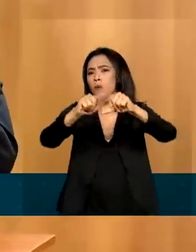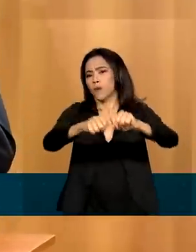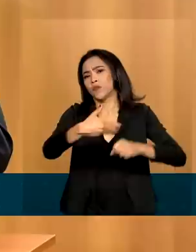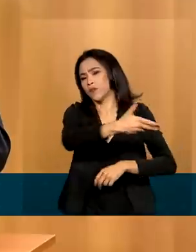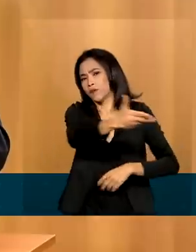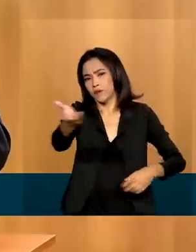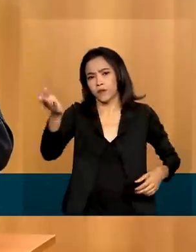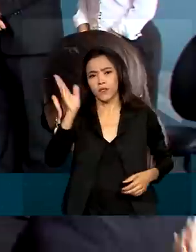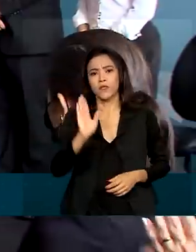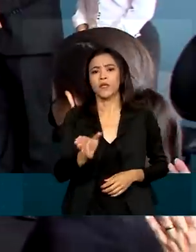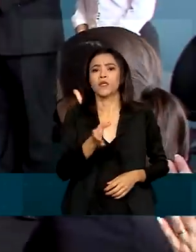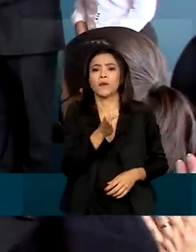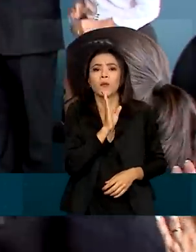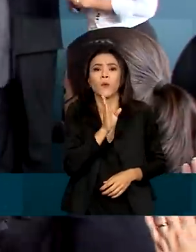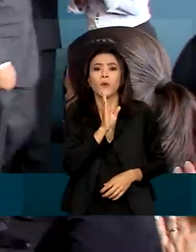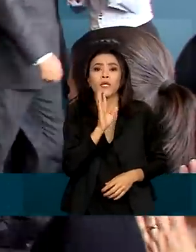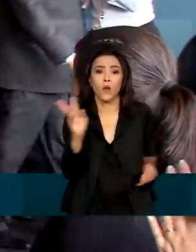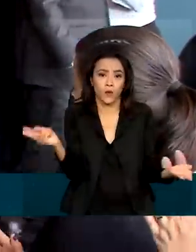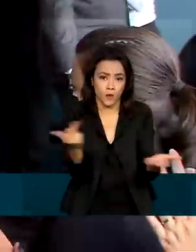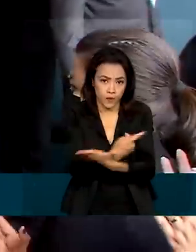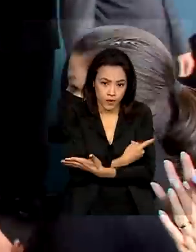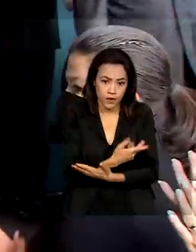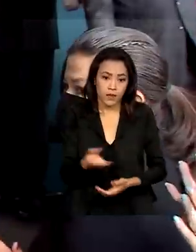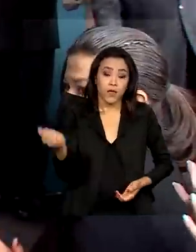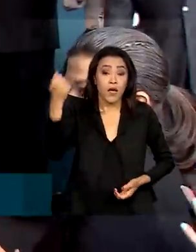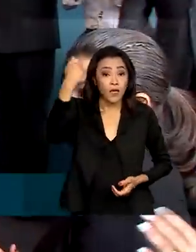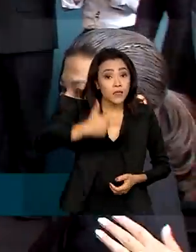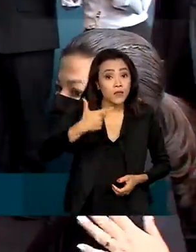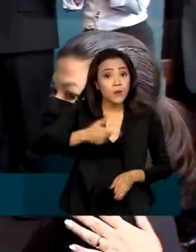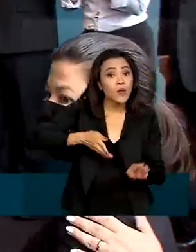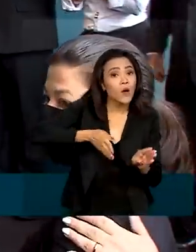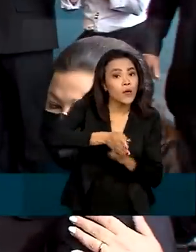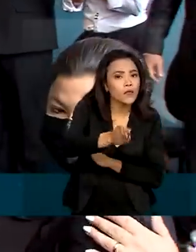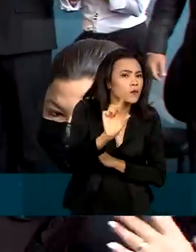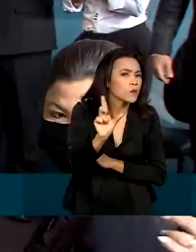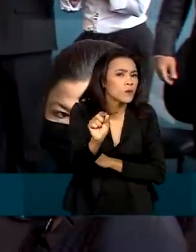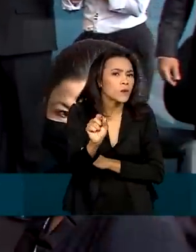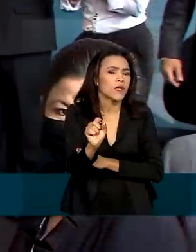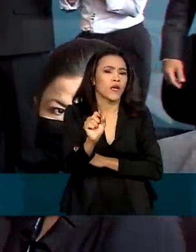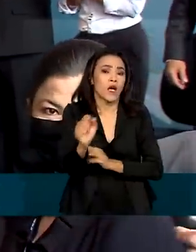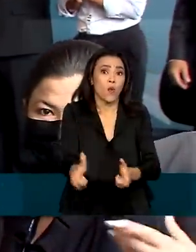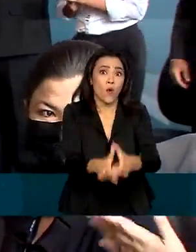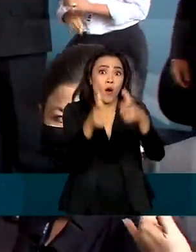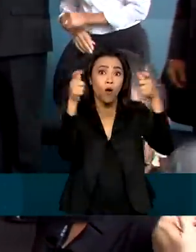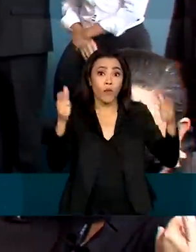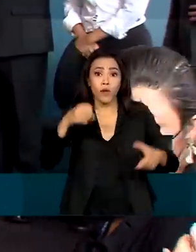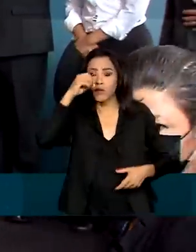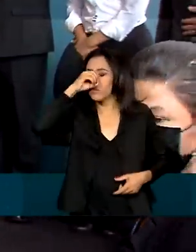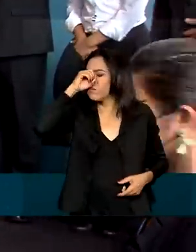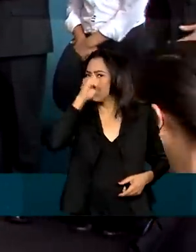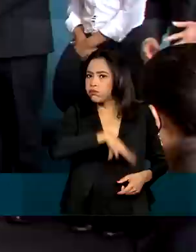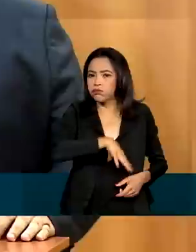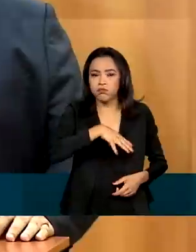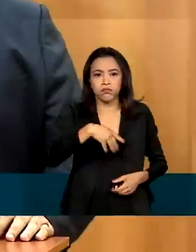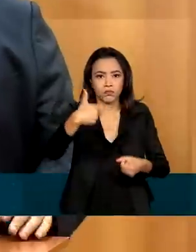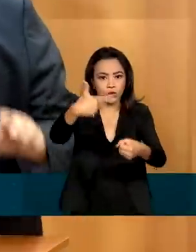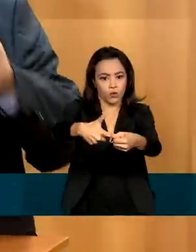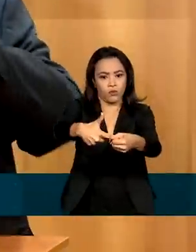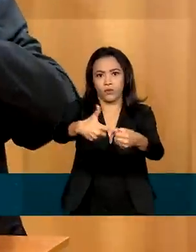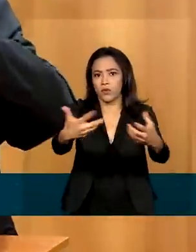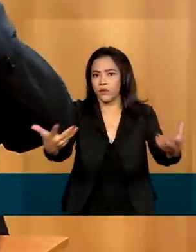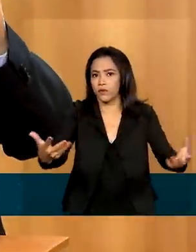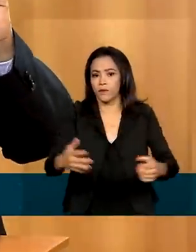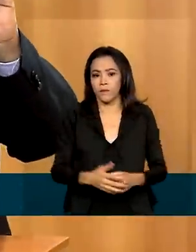público e notório. A segunda orientação foi em relação ao aumento abusivo dos preços dos combustíveis. Não